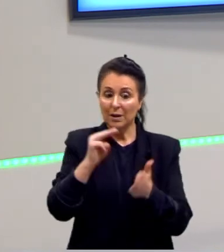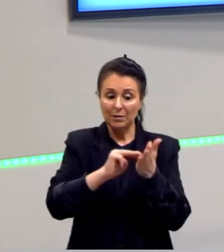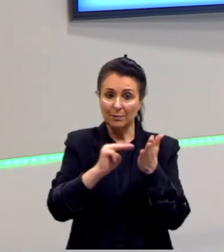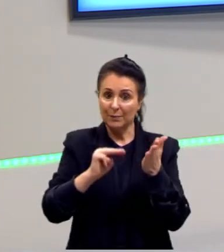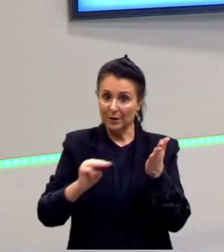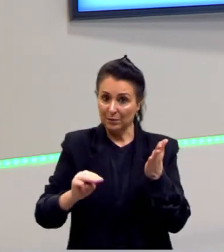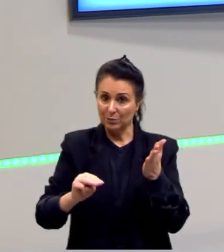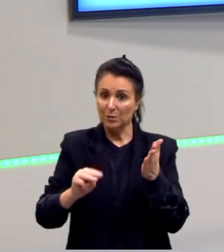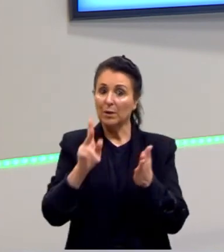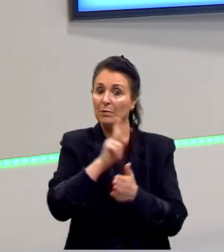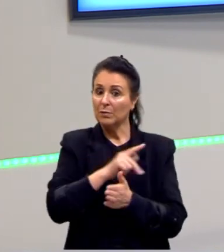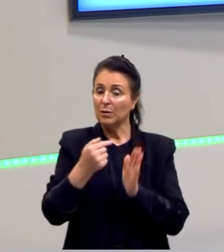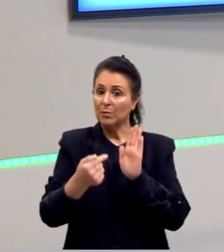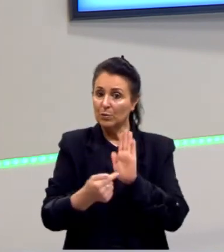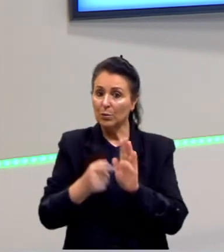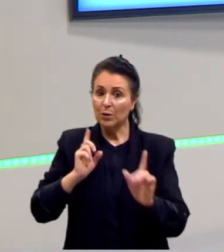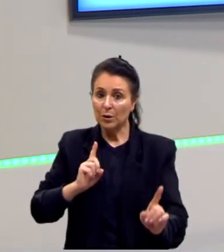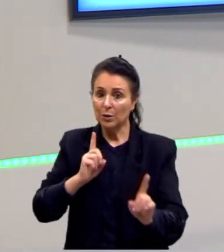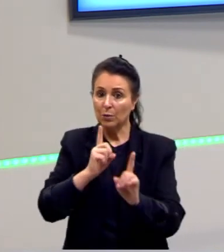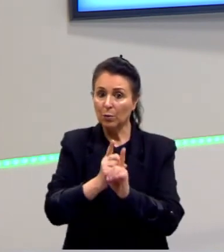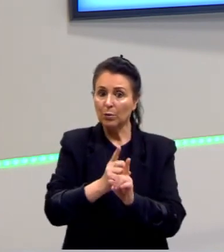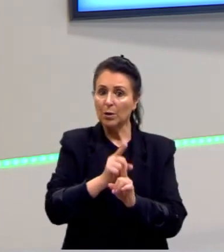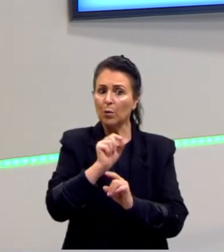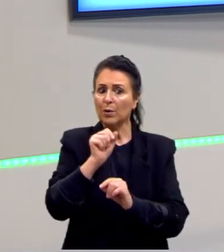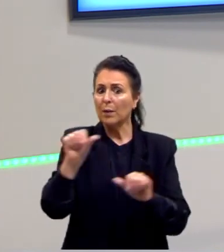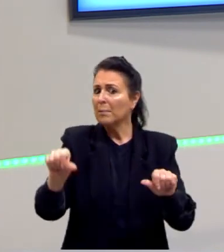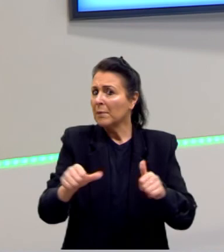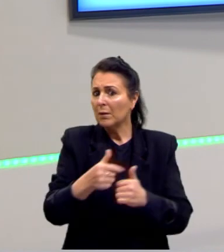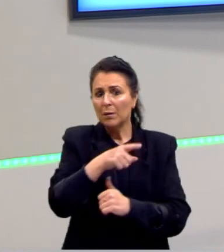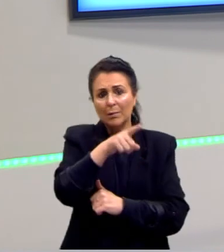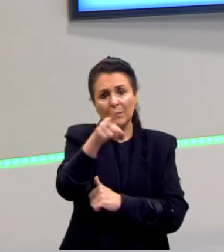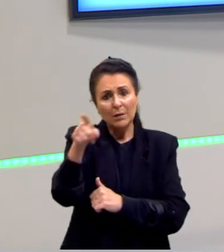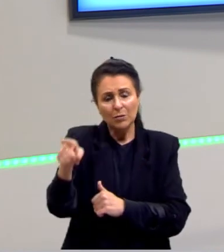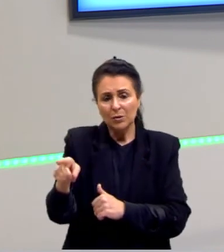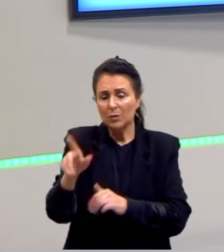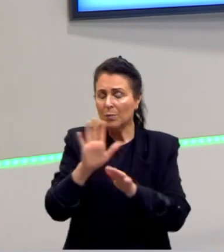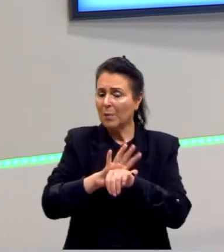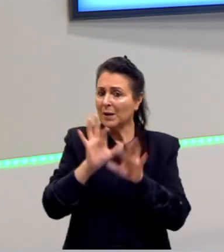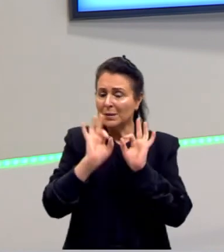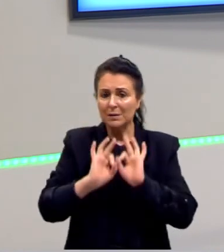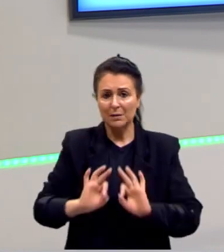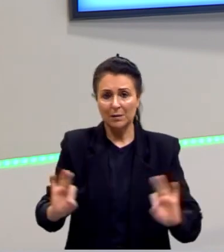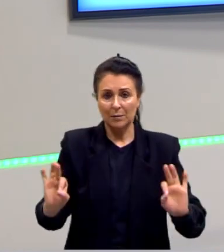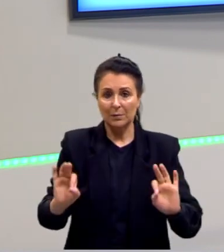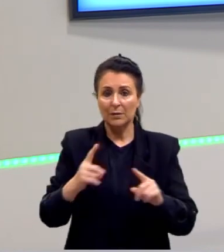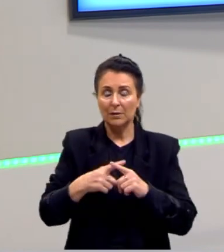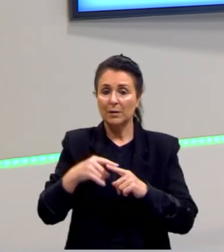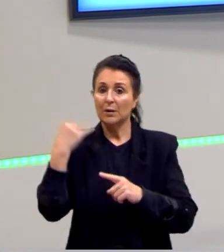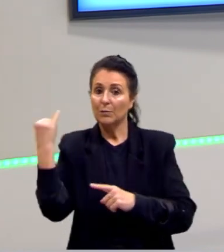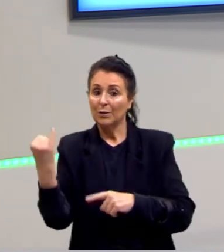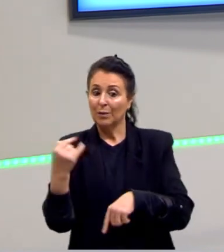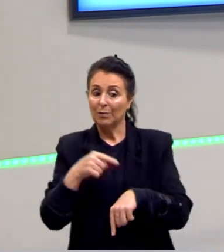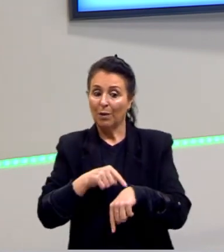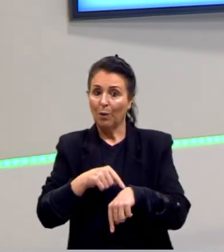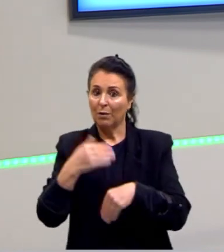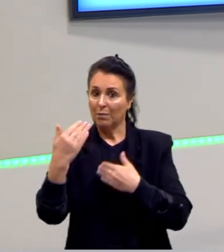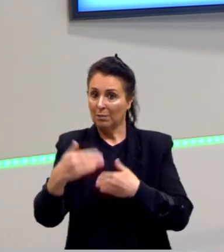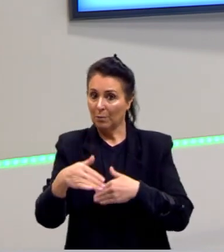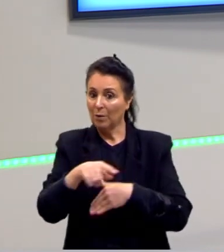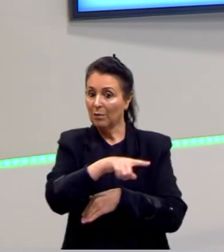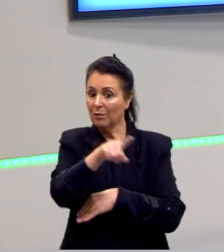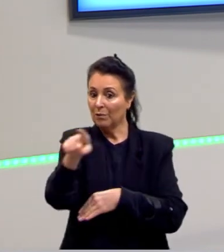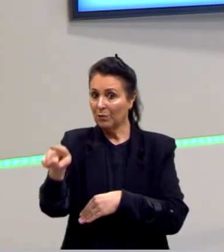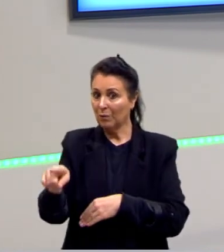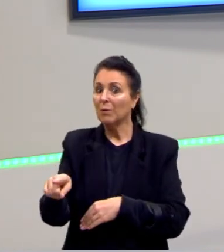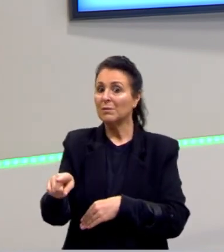e encontrem aquele método que, para vocês, é considerado ali o mais simples. Porque é importante que, na hora da prova, vocês